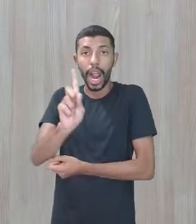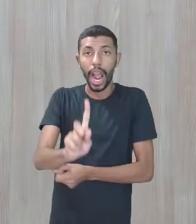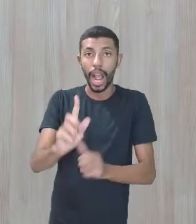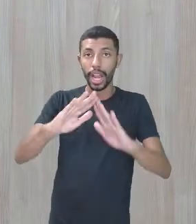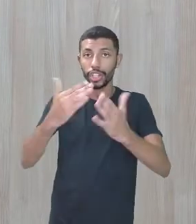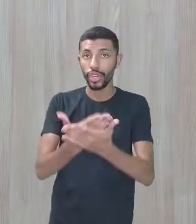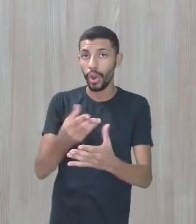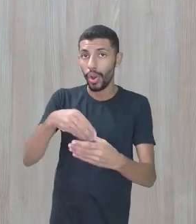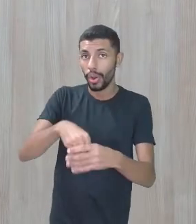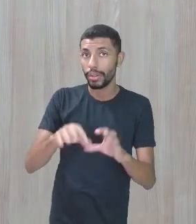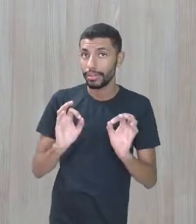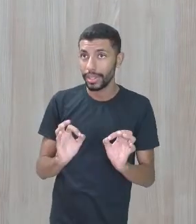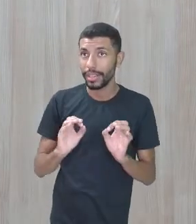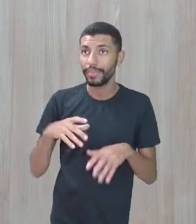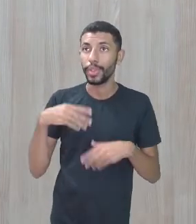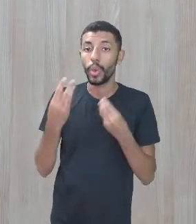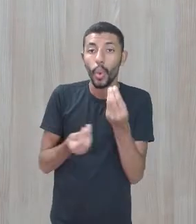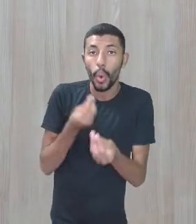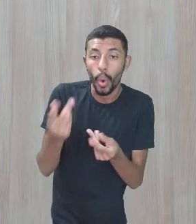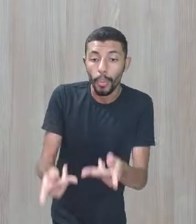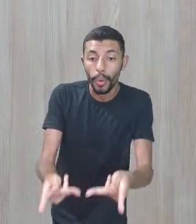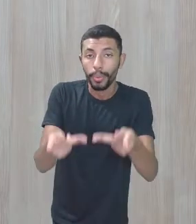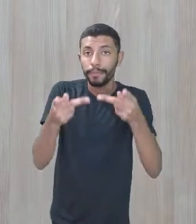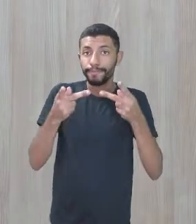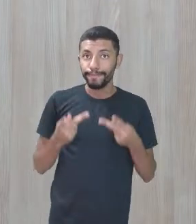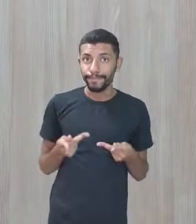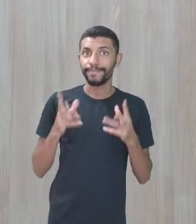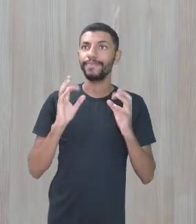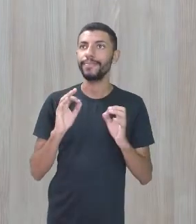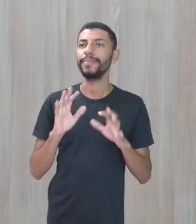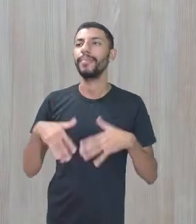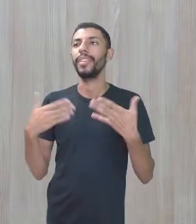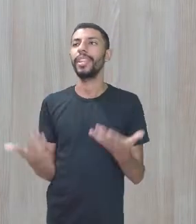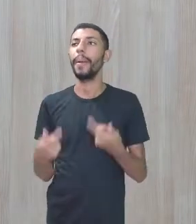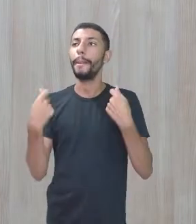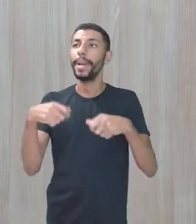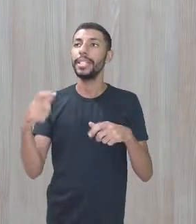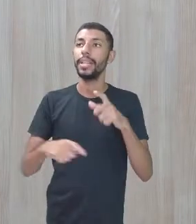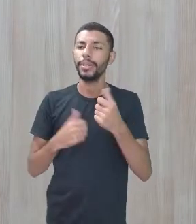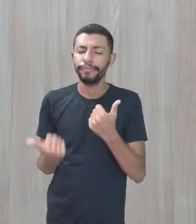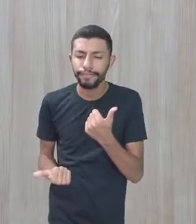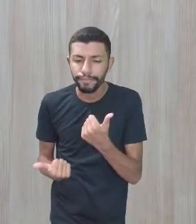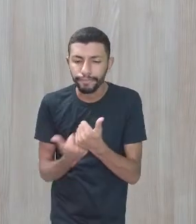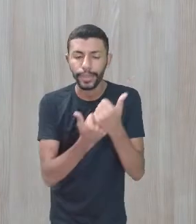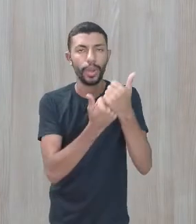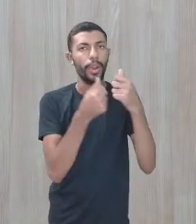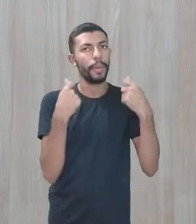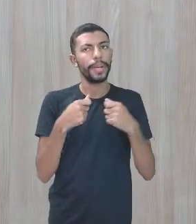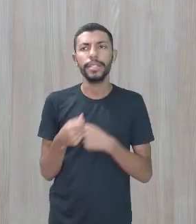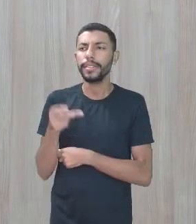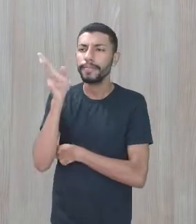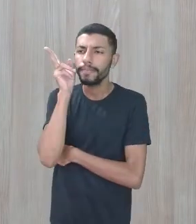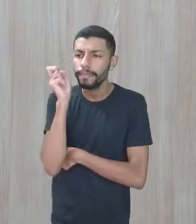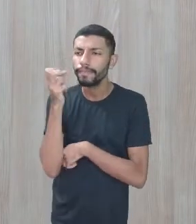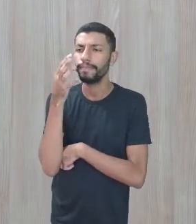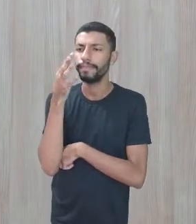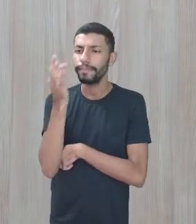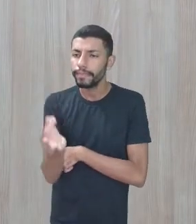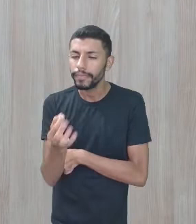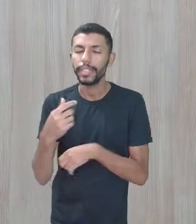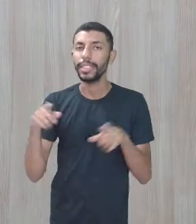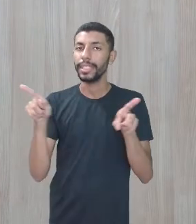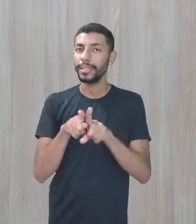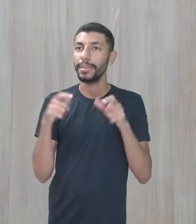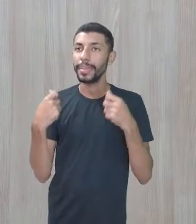acolhimento? Então, você precisa, precisamos estar apoiando, precisamos estar escutando, precisamos